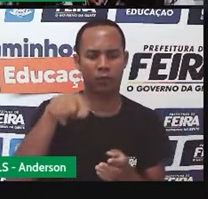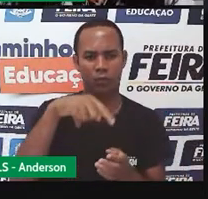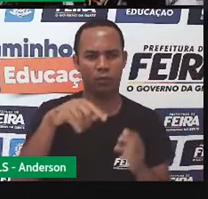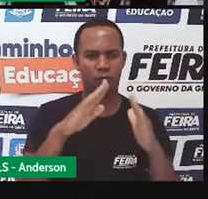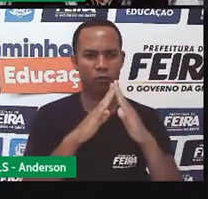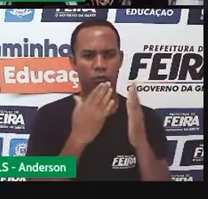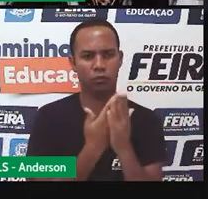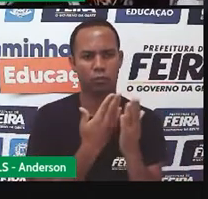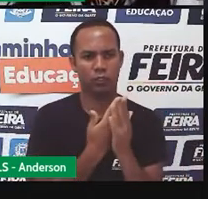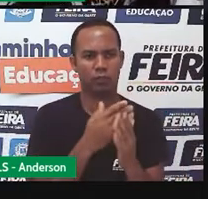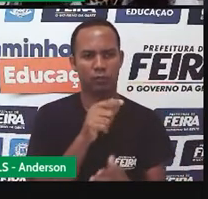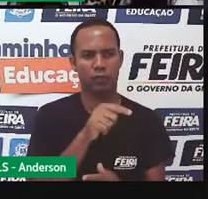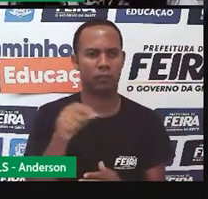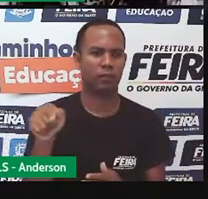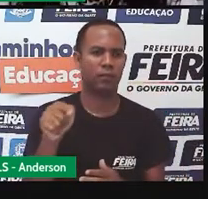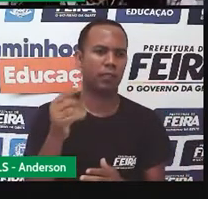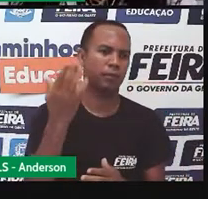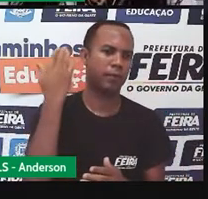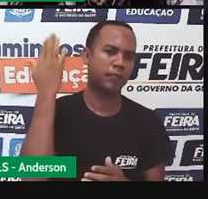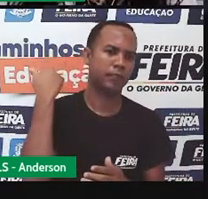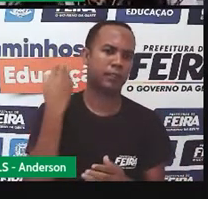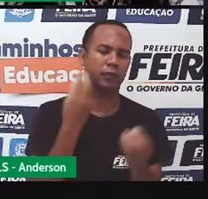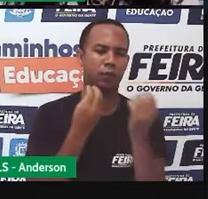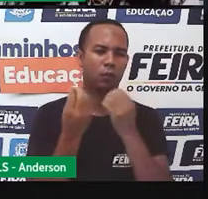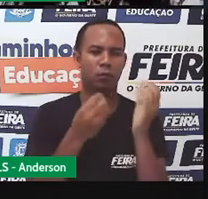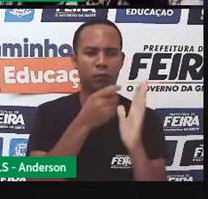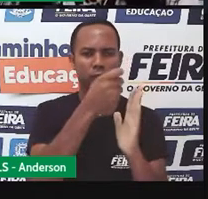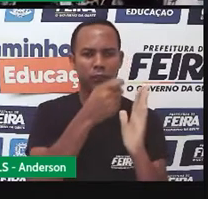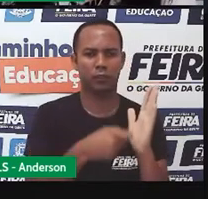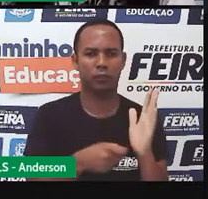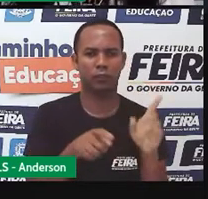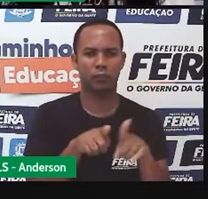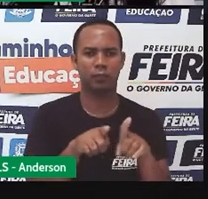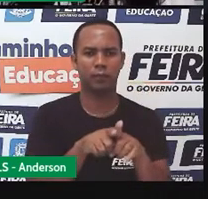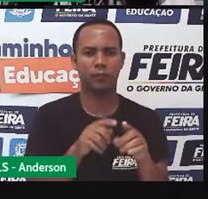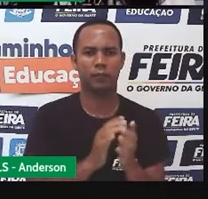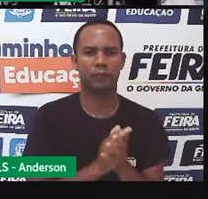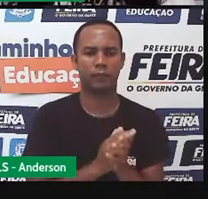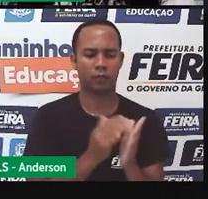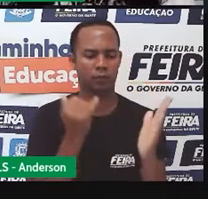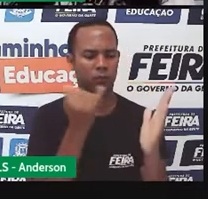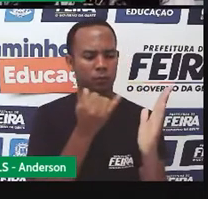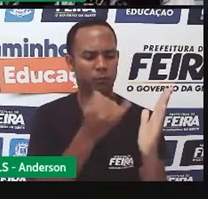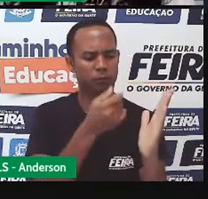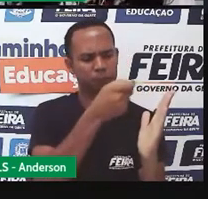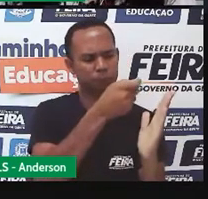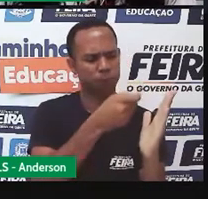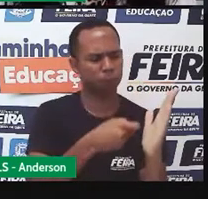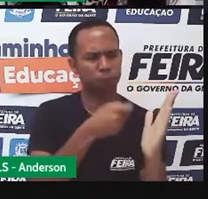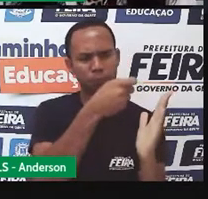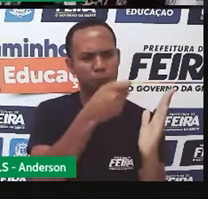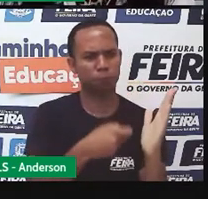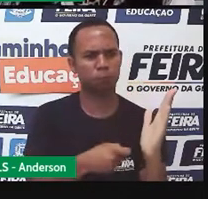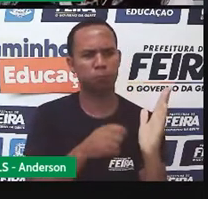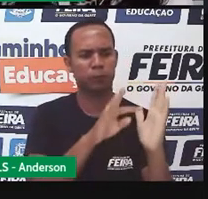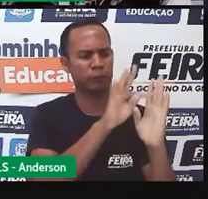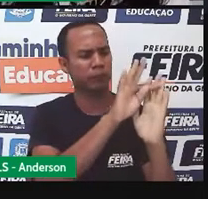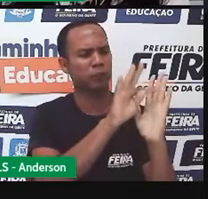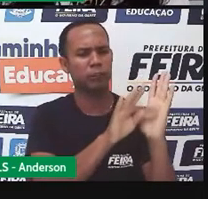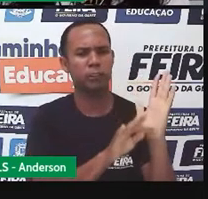passada, o jornal Escrita. A reportagem. A reportagem é um texto